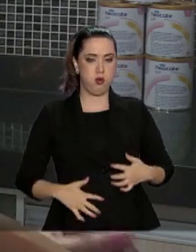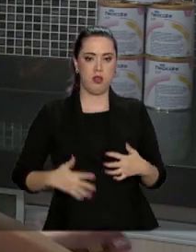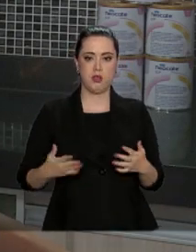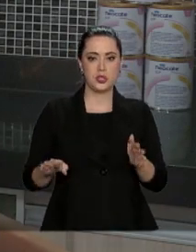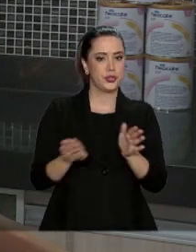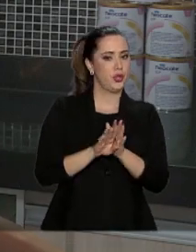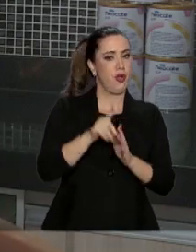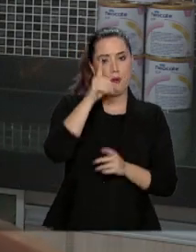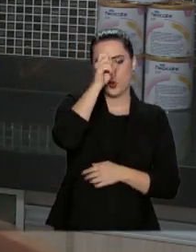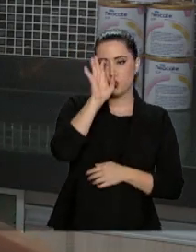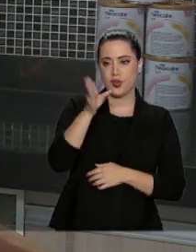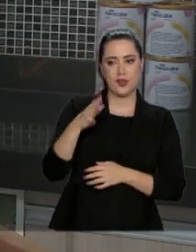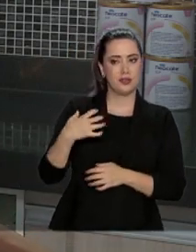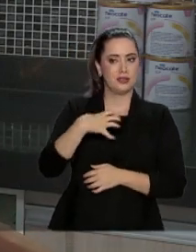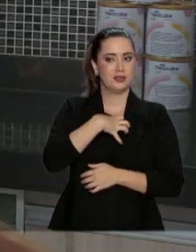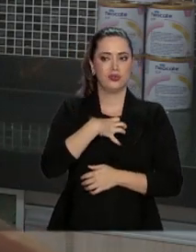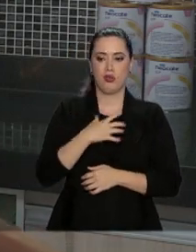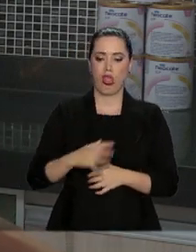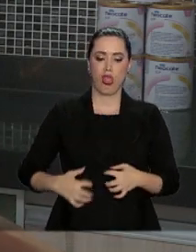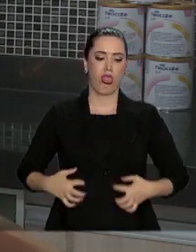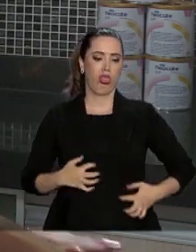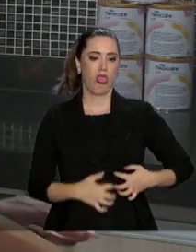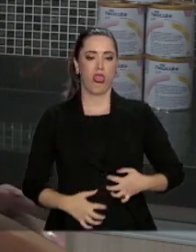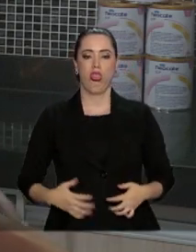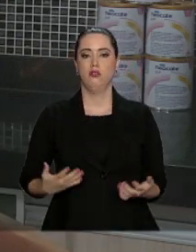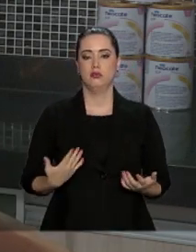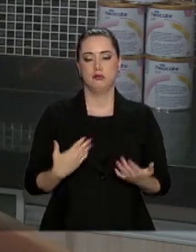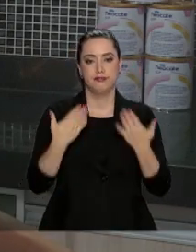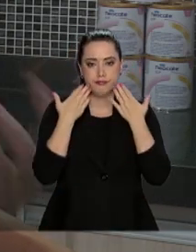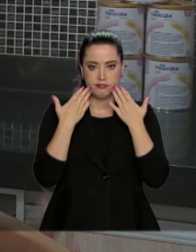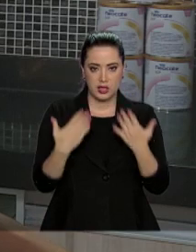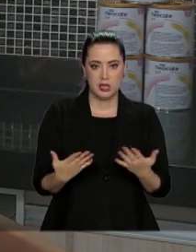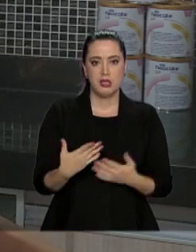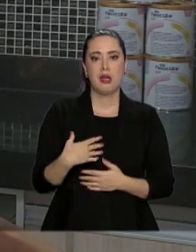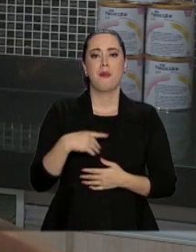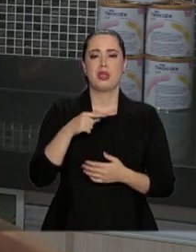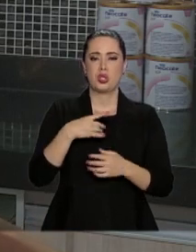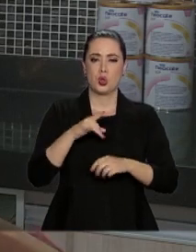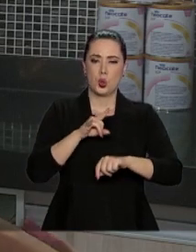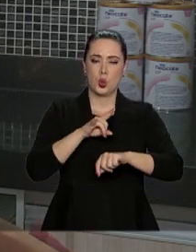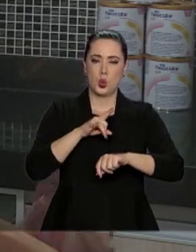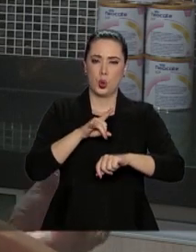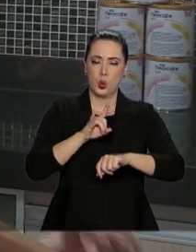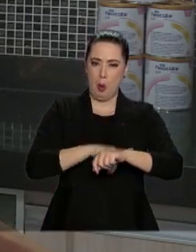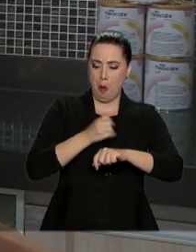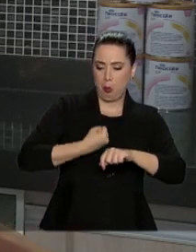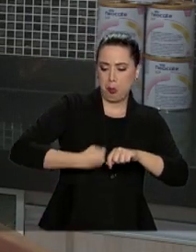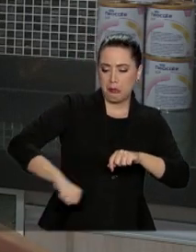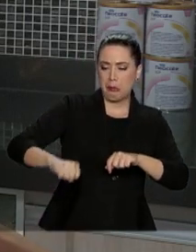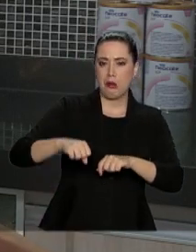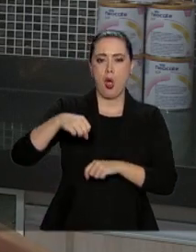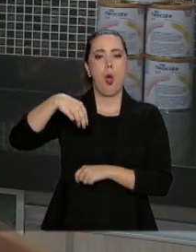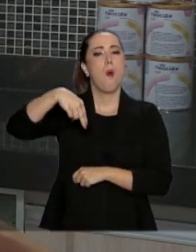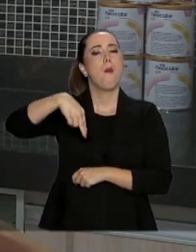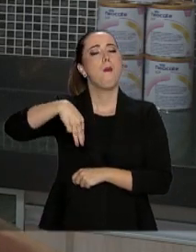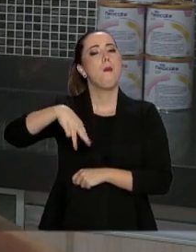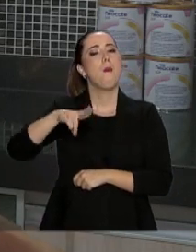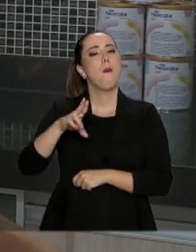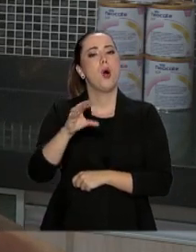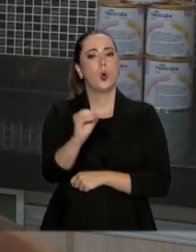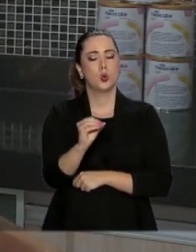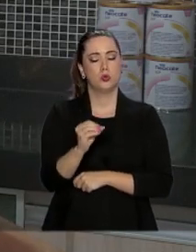chegamos do hospital, ela já estava com cólica, e apresentando muito muco nas fezes, coisa que eu não tinha visto na minha primeira filha.